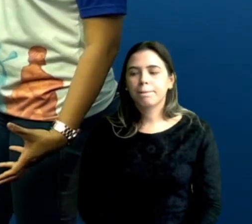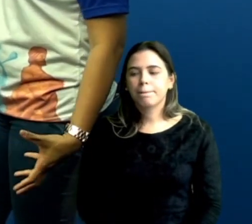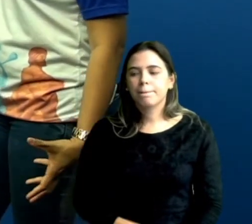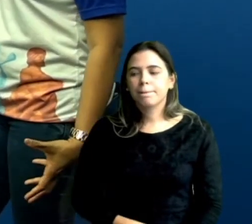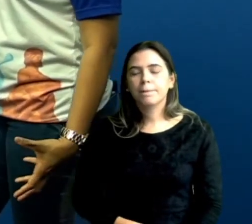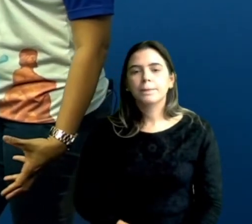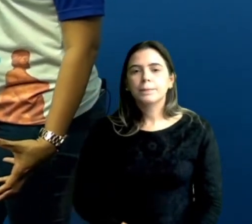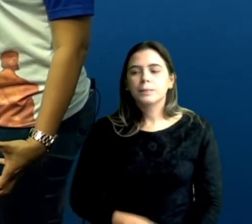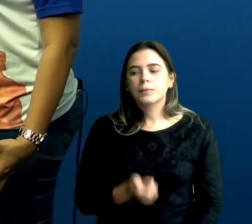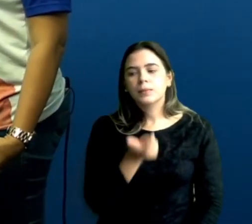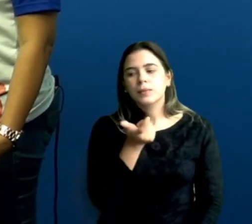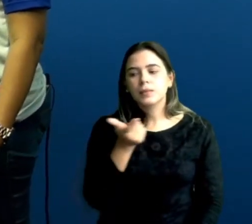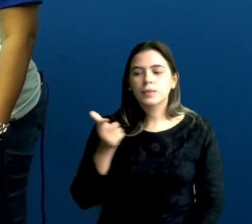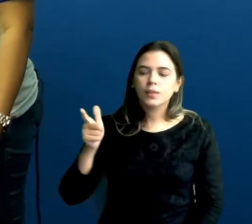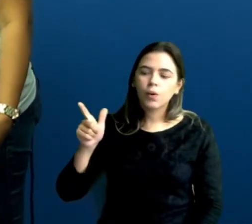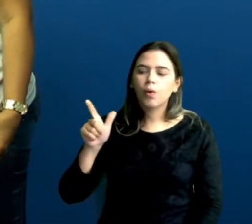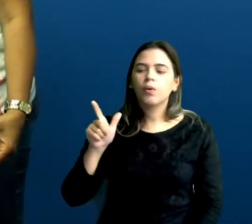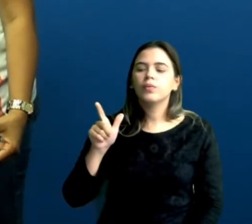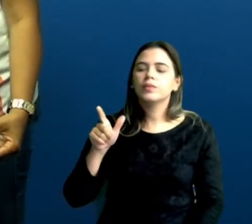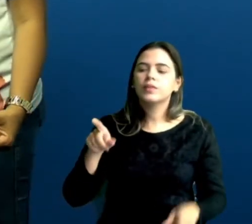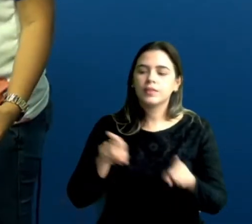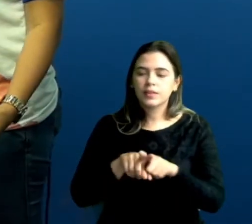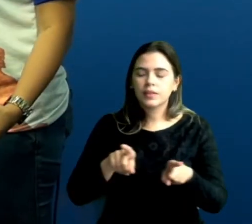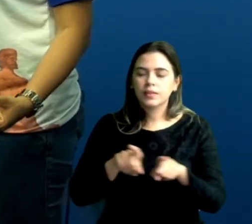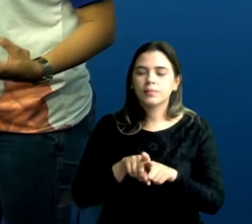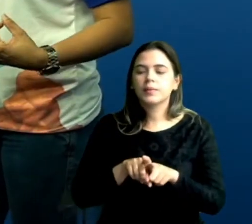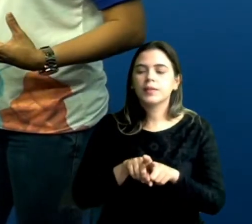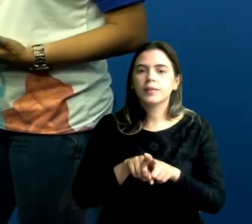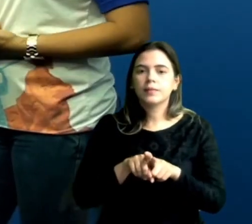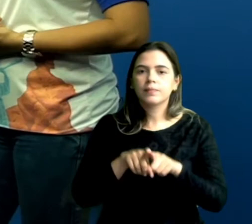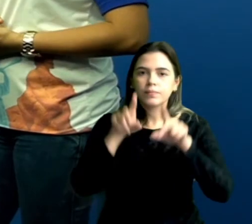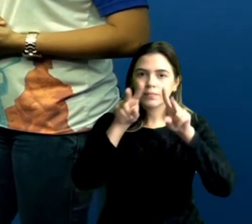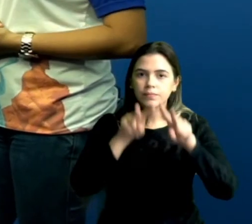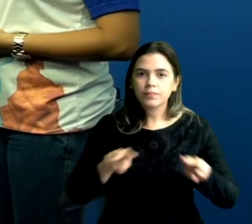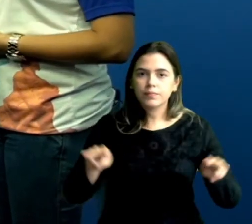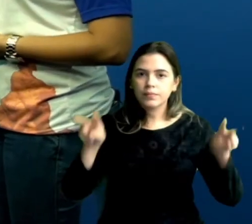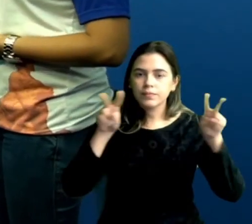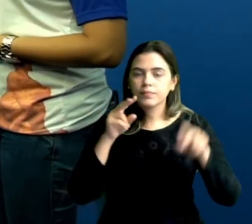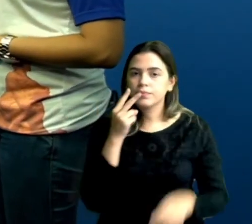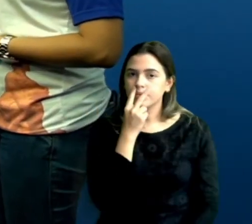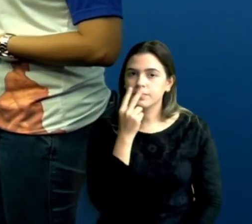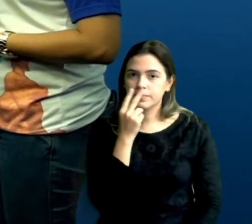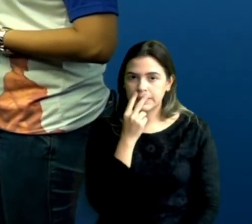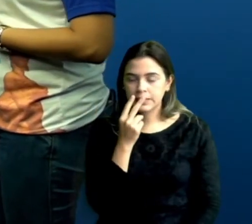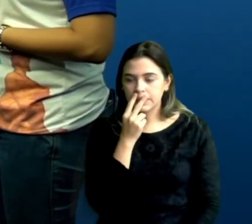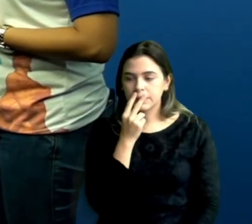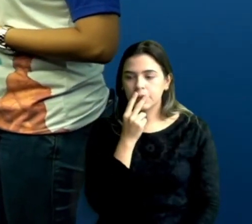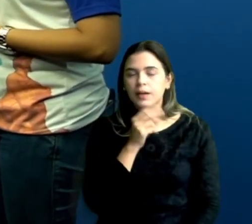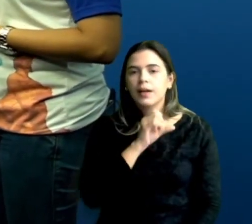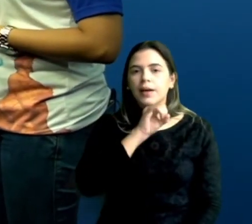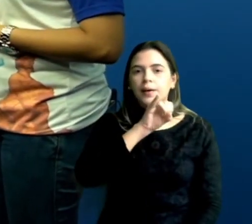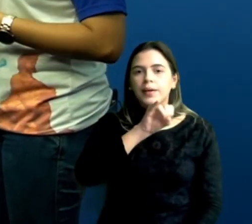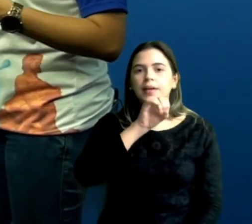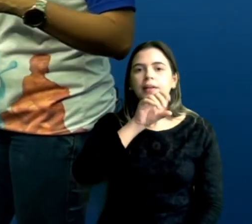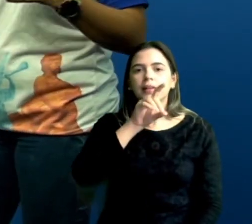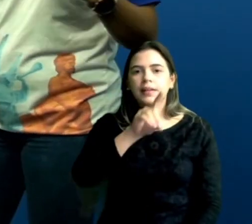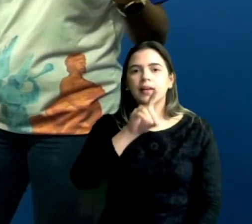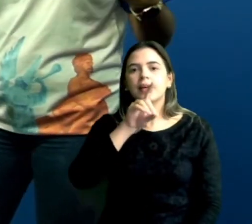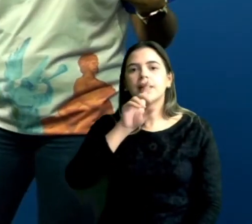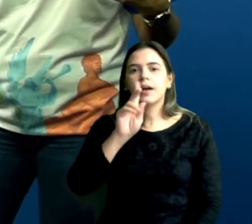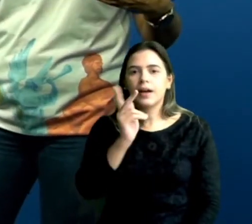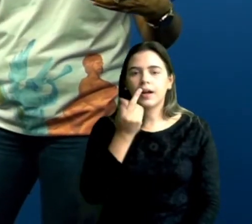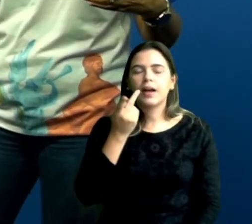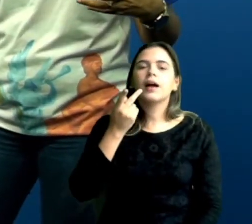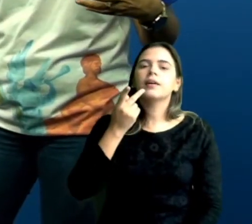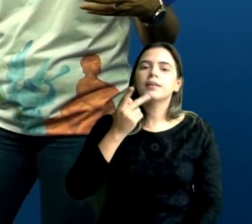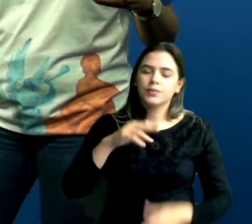Um outro, uma outra medida que eu trouxe aqui de Vitória de Santo Antão é sobre o IDH, Índice